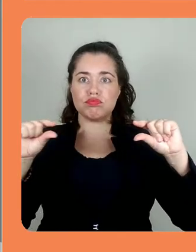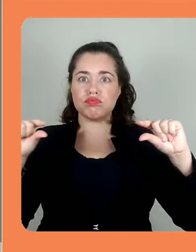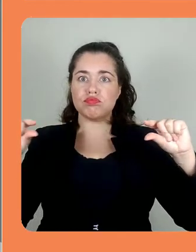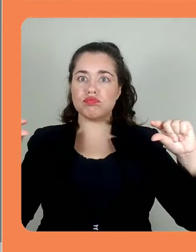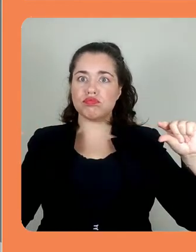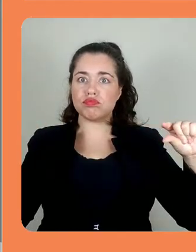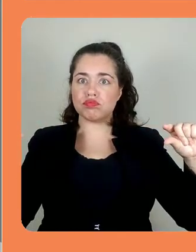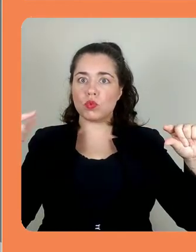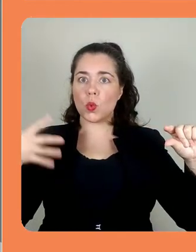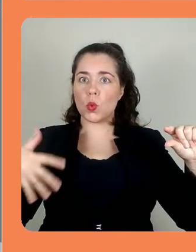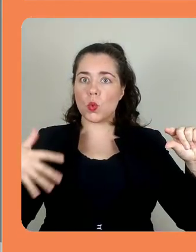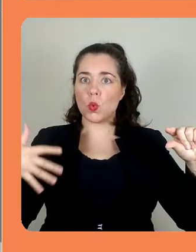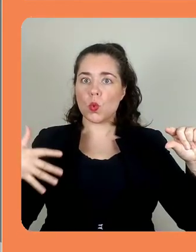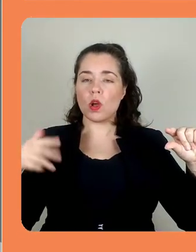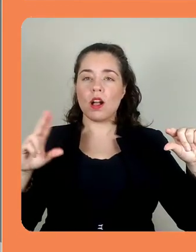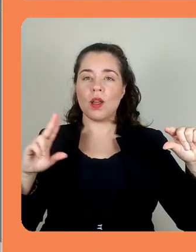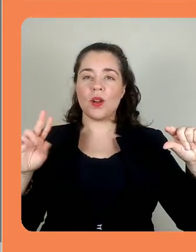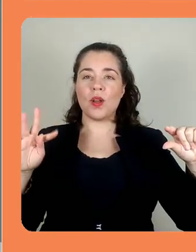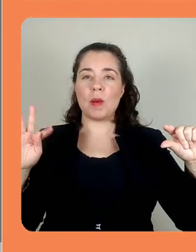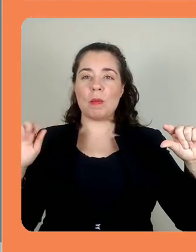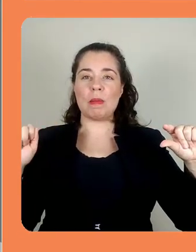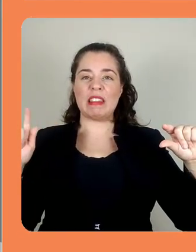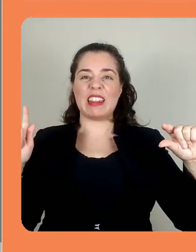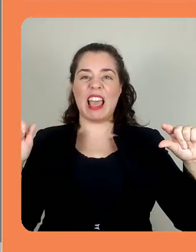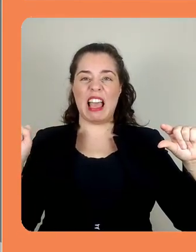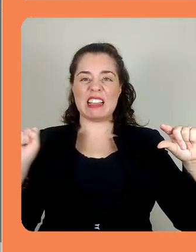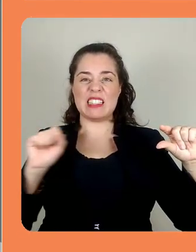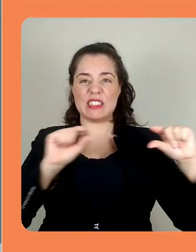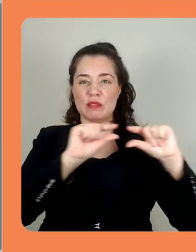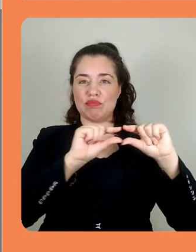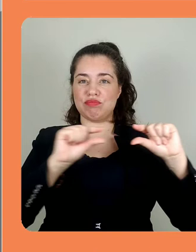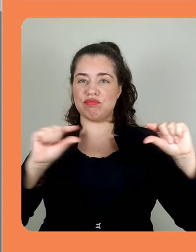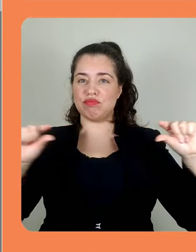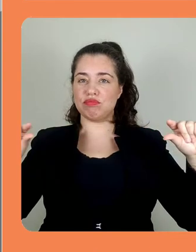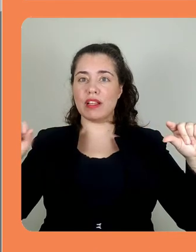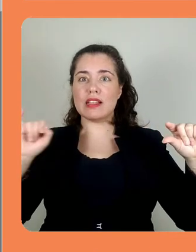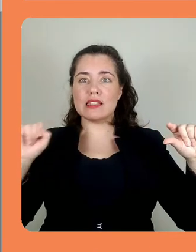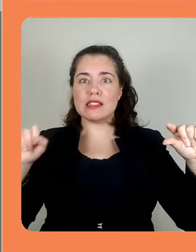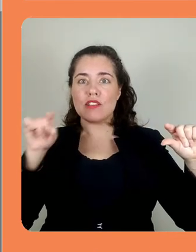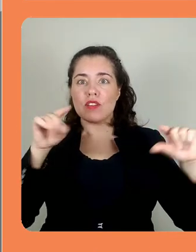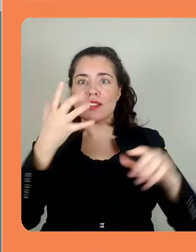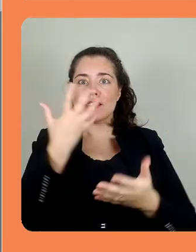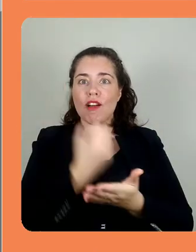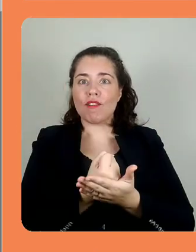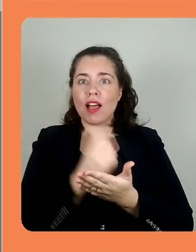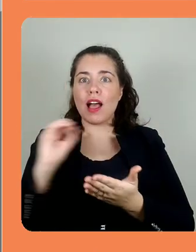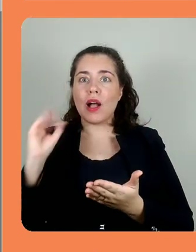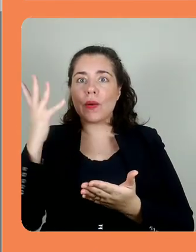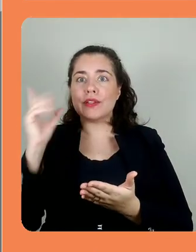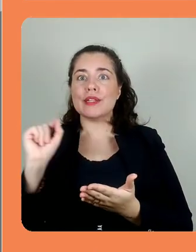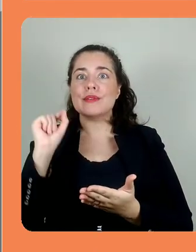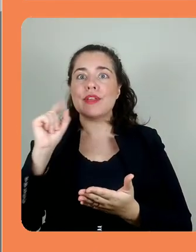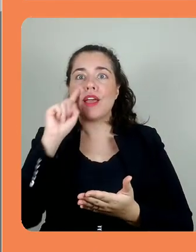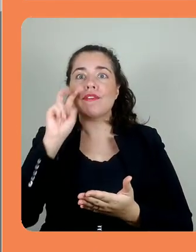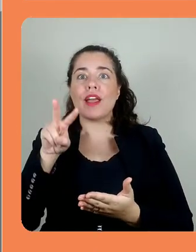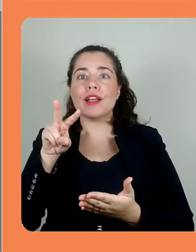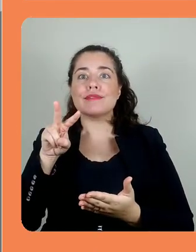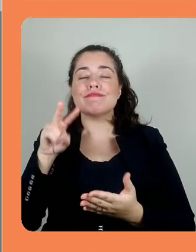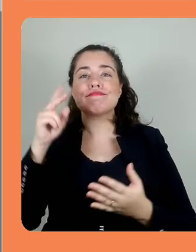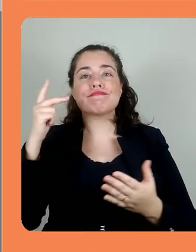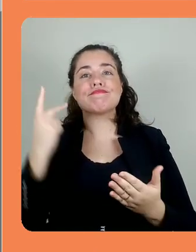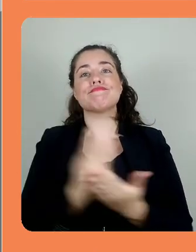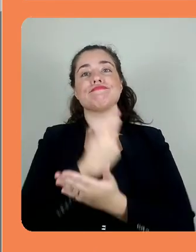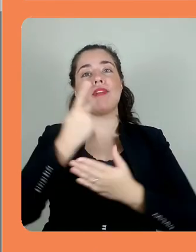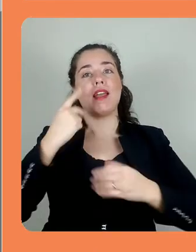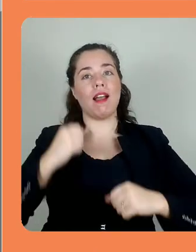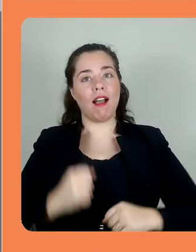marcações aqui, que a gente chama de tags. Se vocês fizerem isso e salvarem, ó, não deu